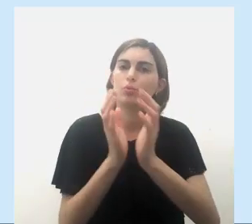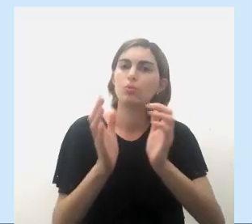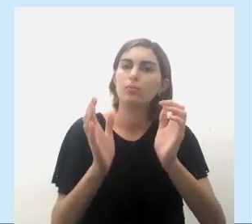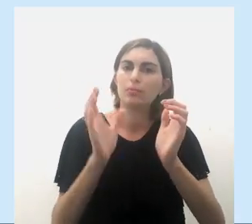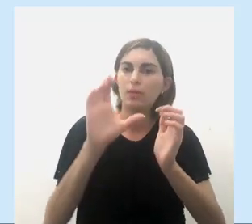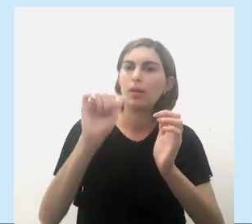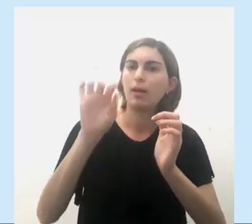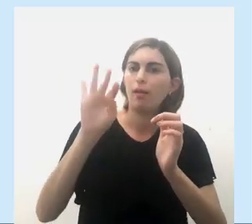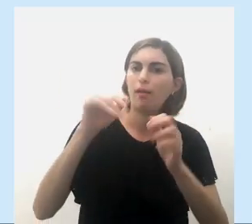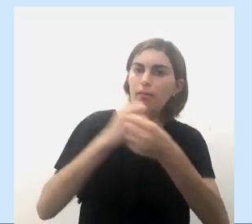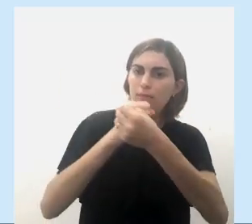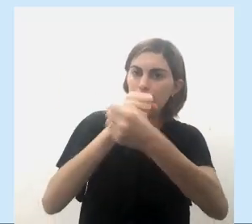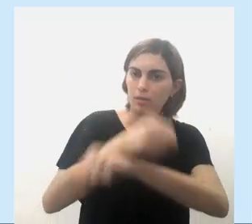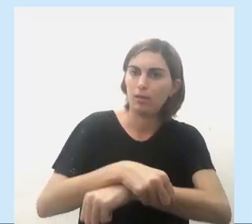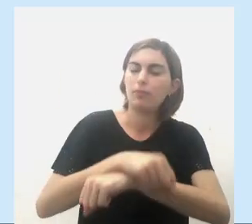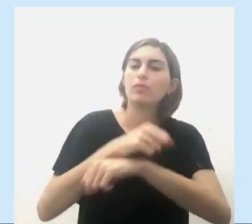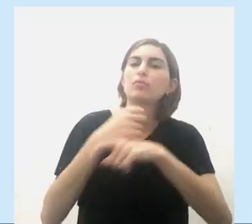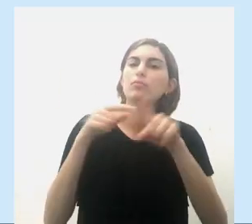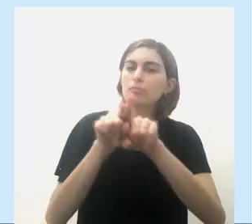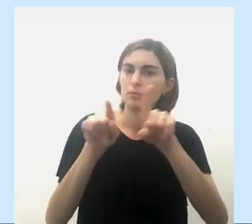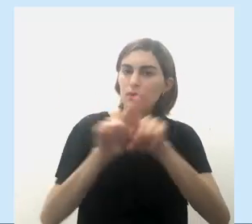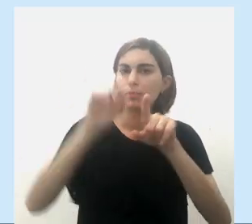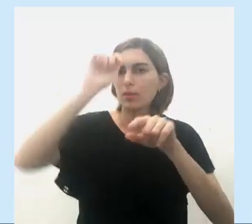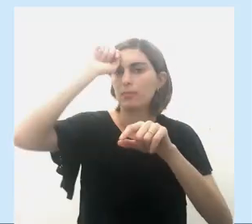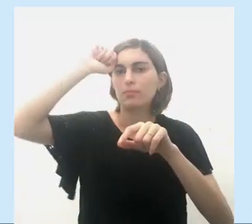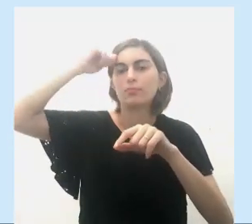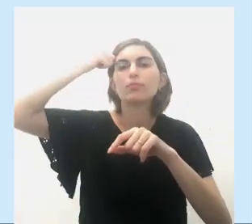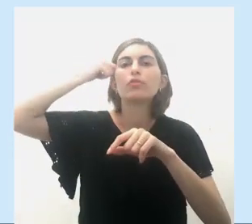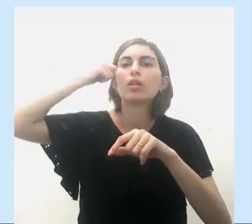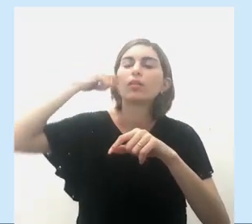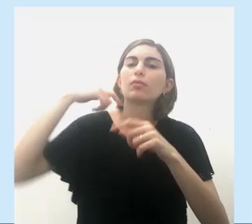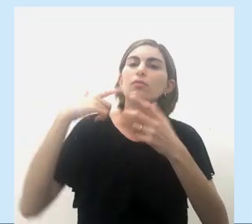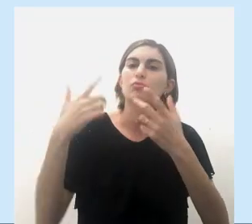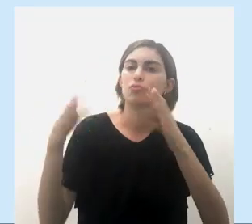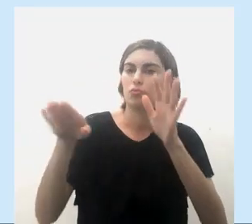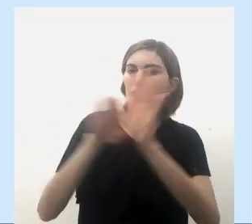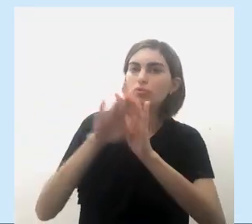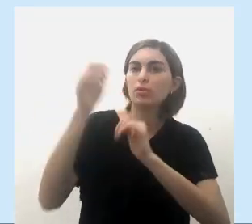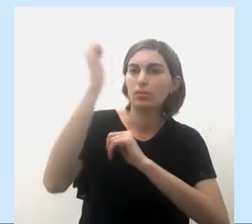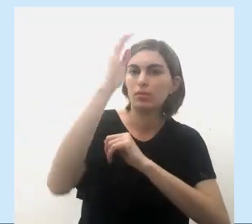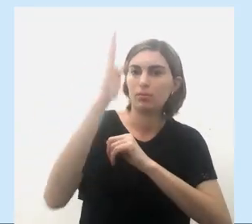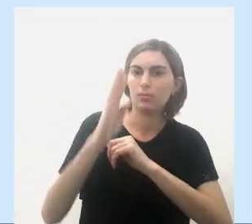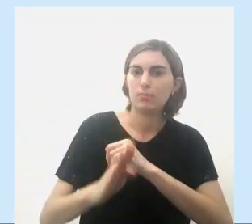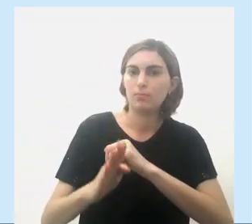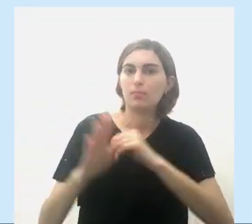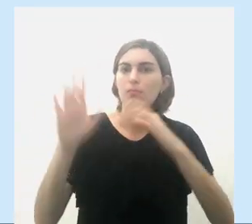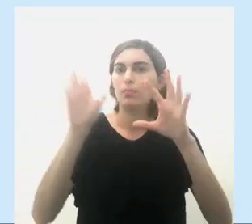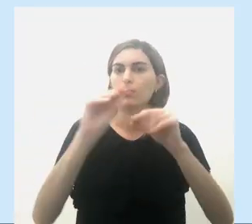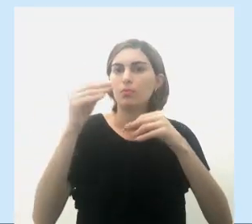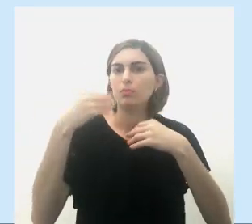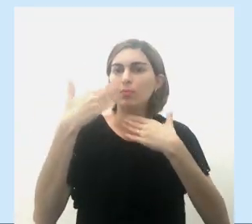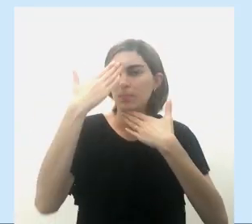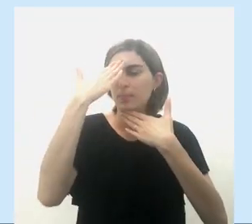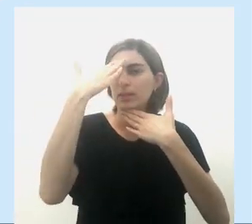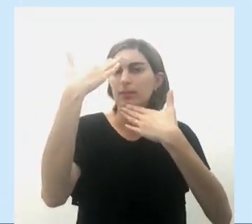grupo de cativos que foram os escravos negros e chegaram ao Brasil.